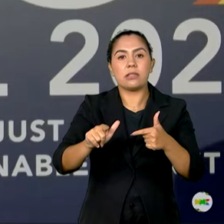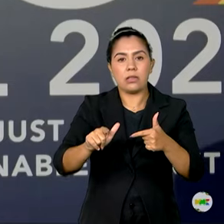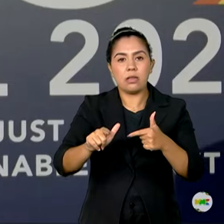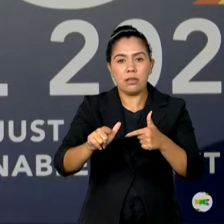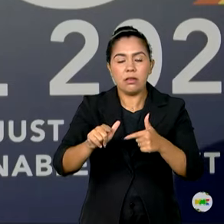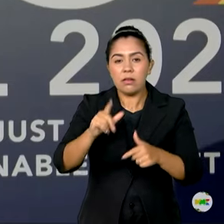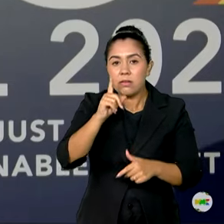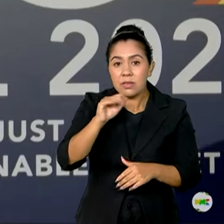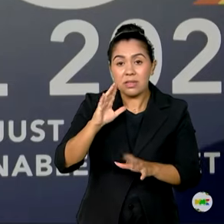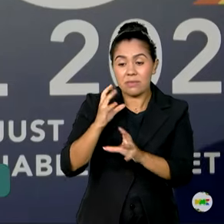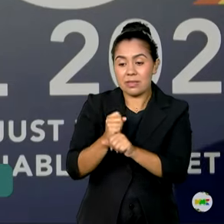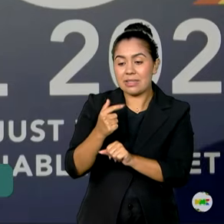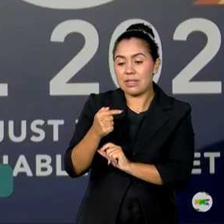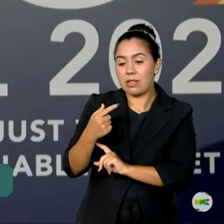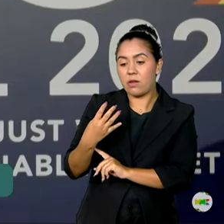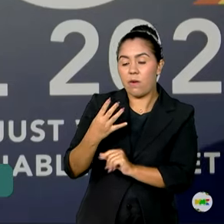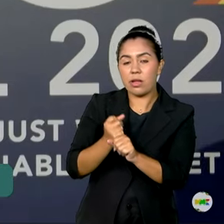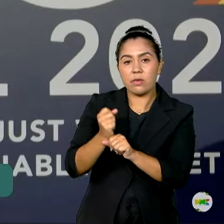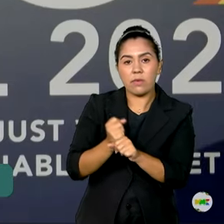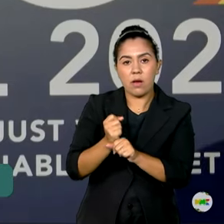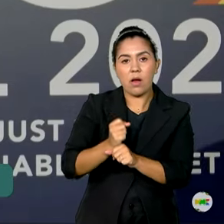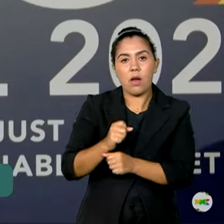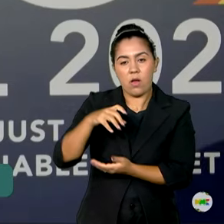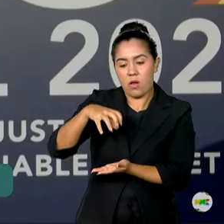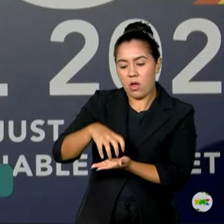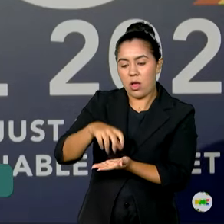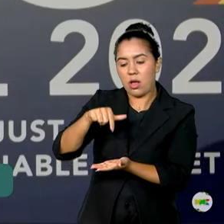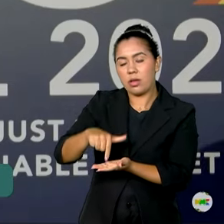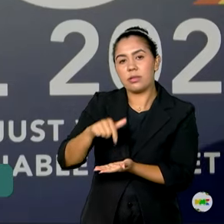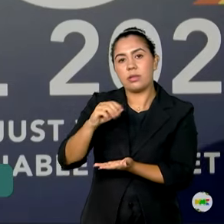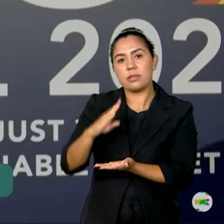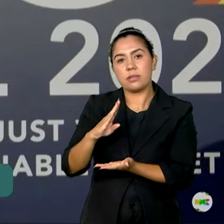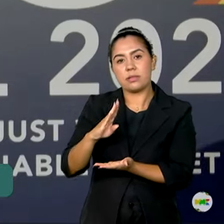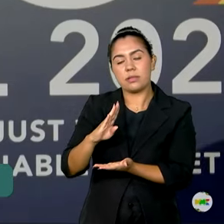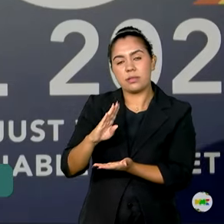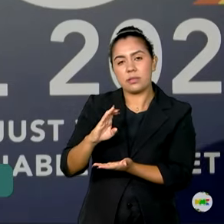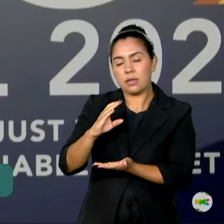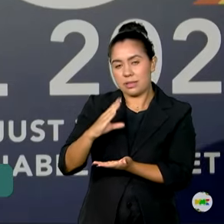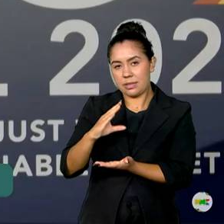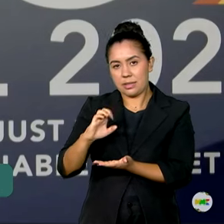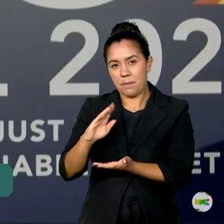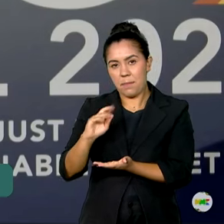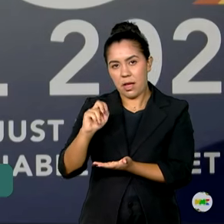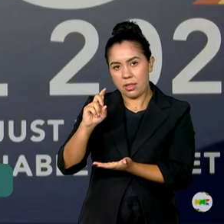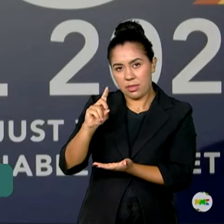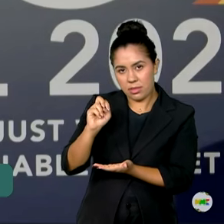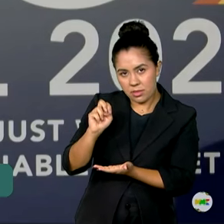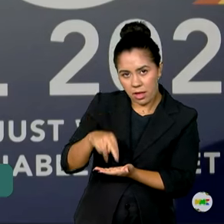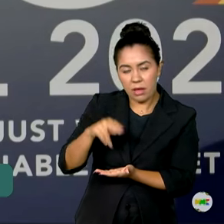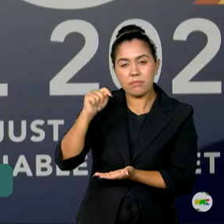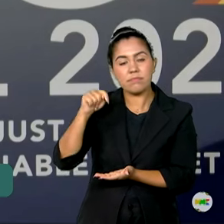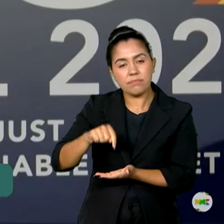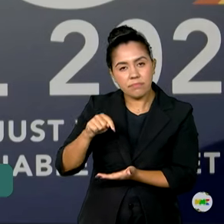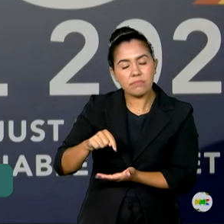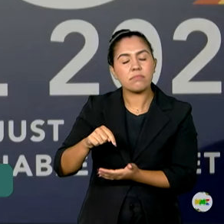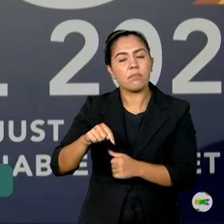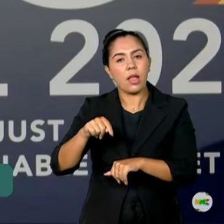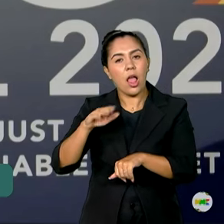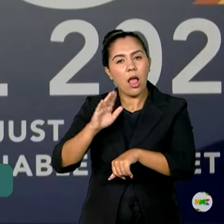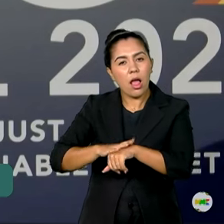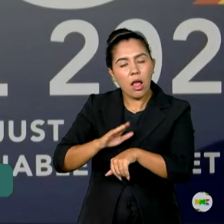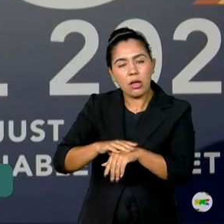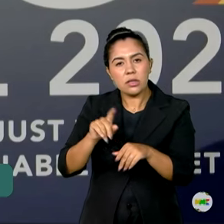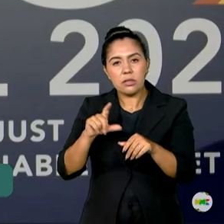desde que o Semadem, que é um órgão extremamente respeitado do Ministério de Ciência e Tecnologia, começou a fazer